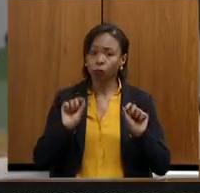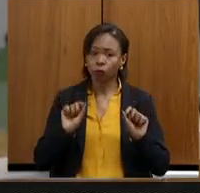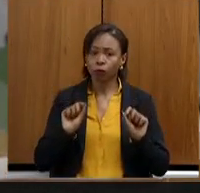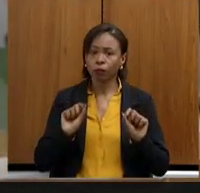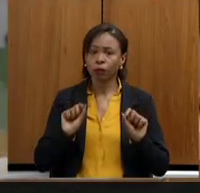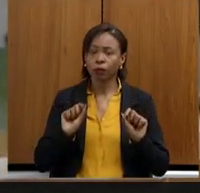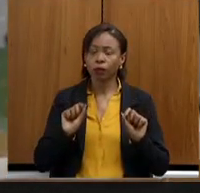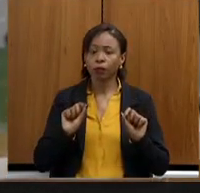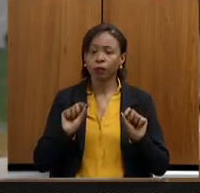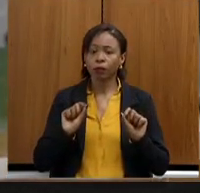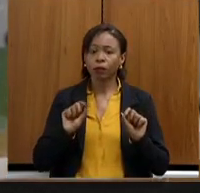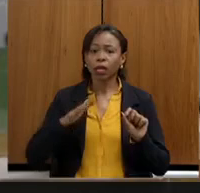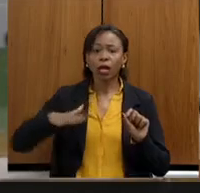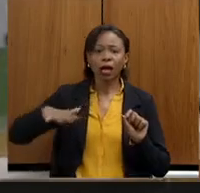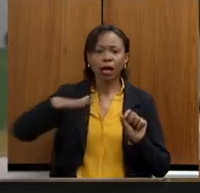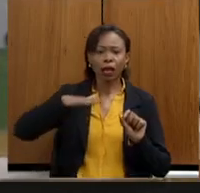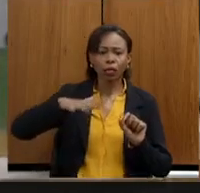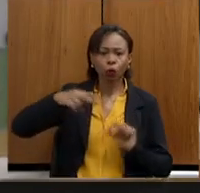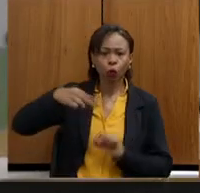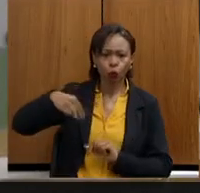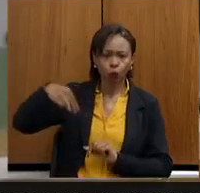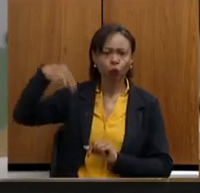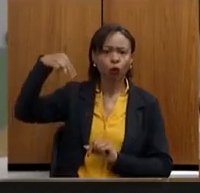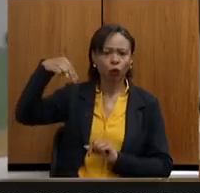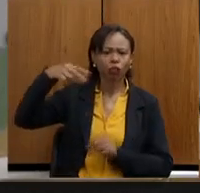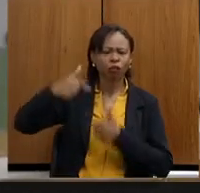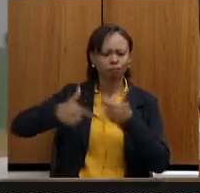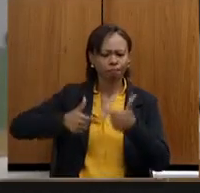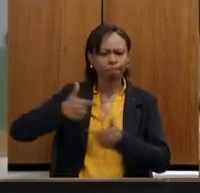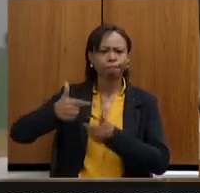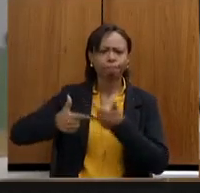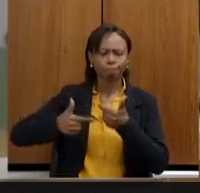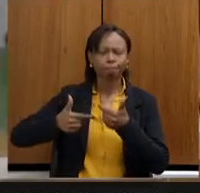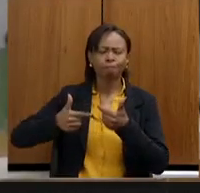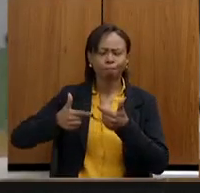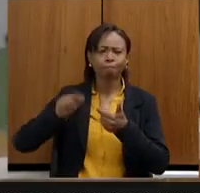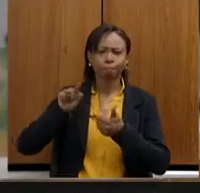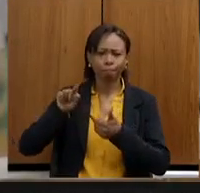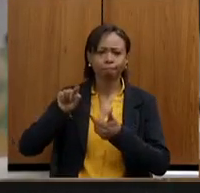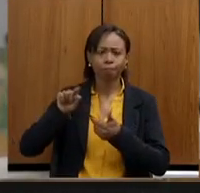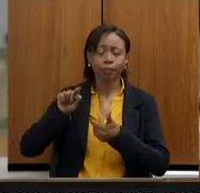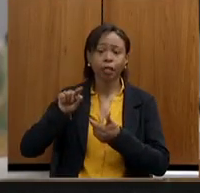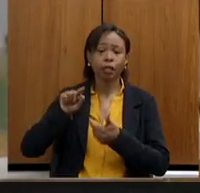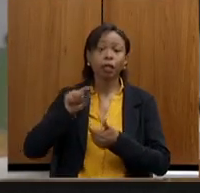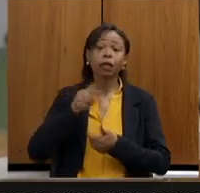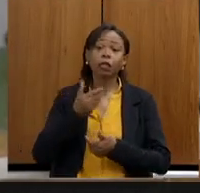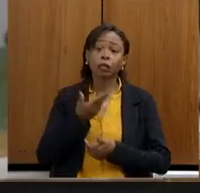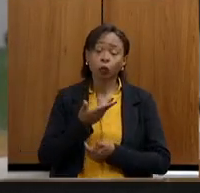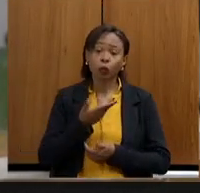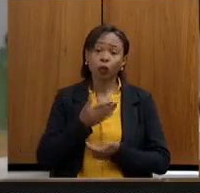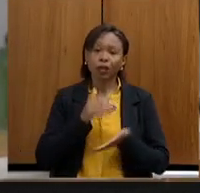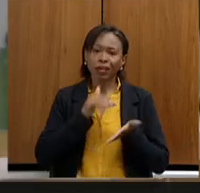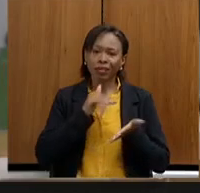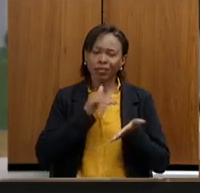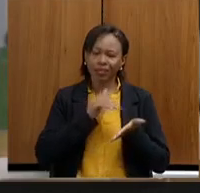na região norte, que nós estamos, secretária Marília,